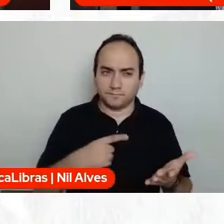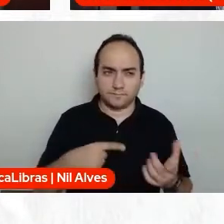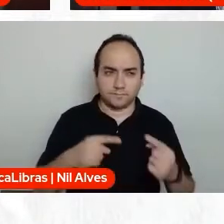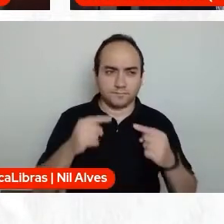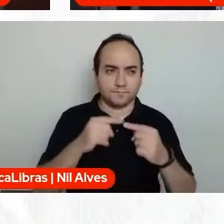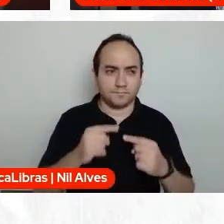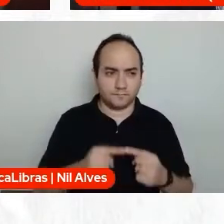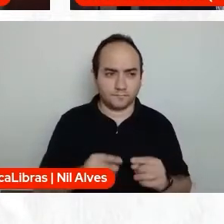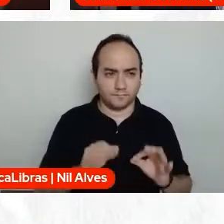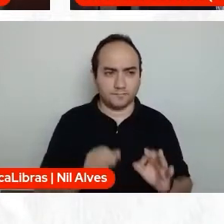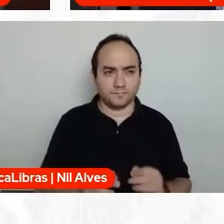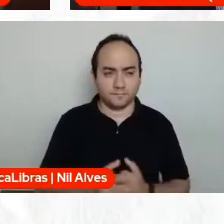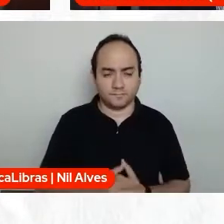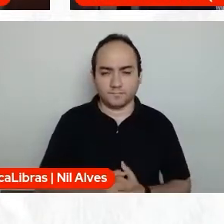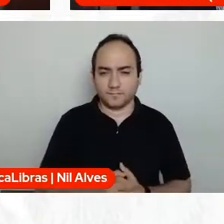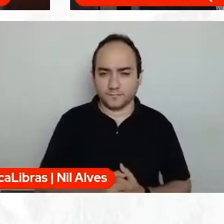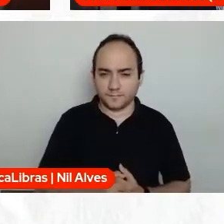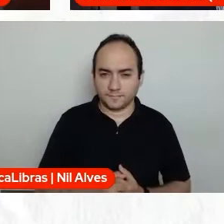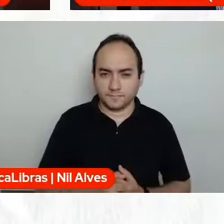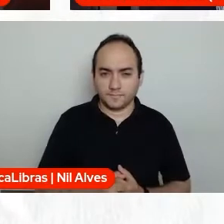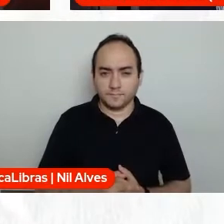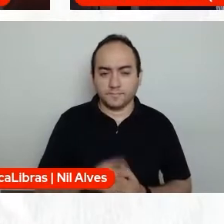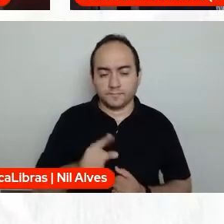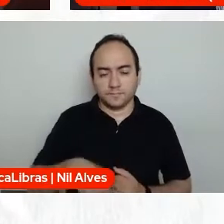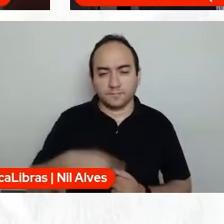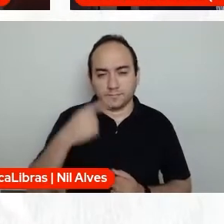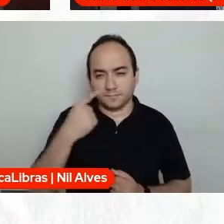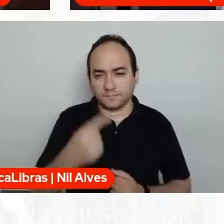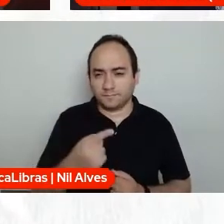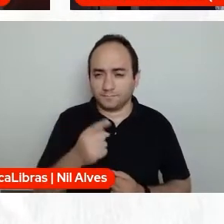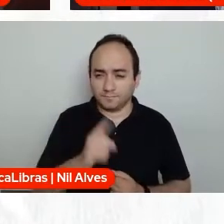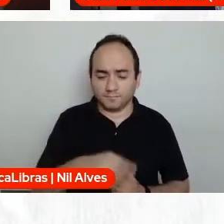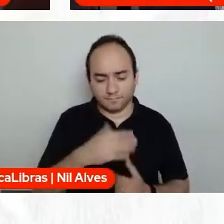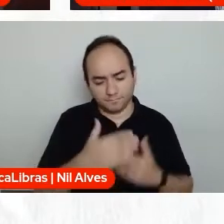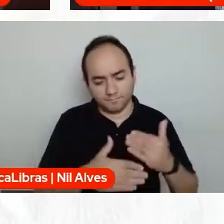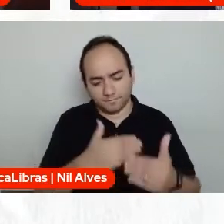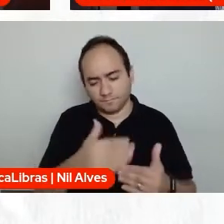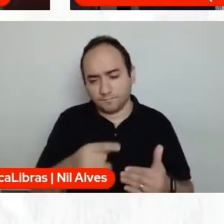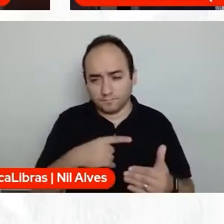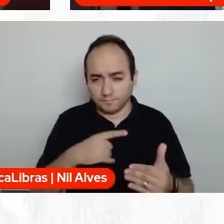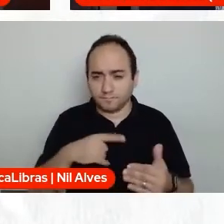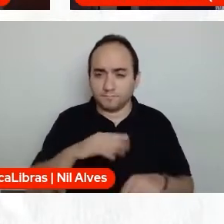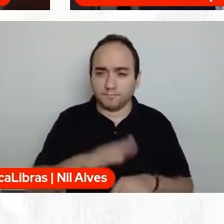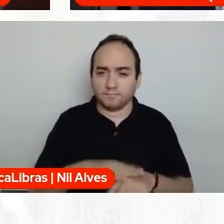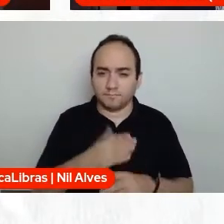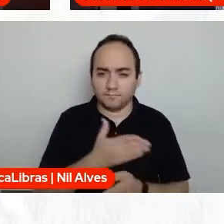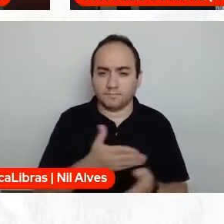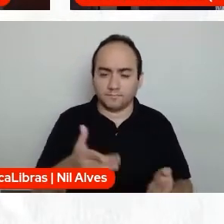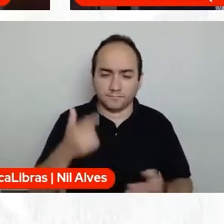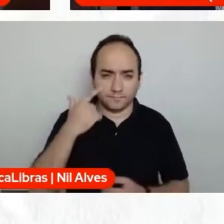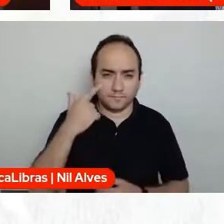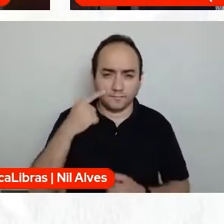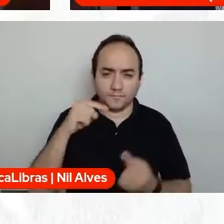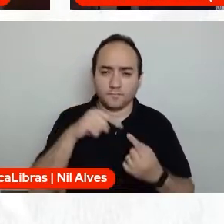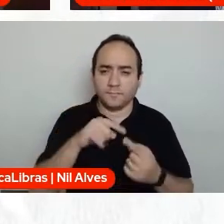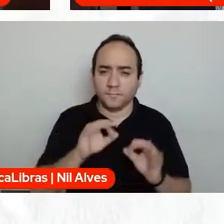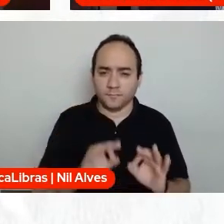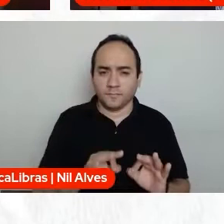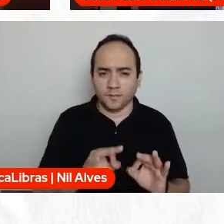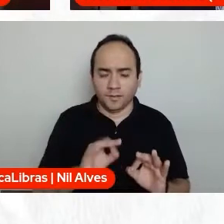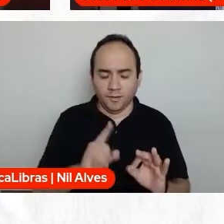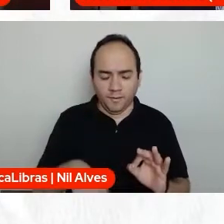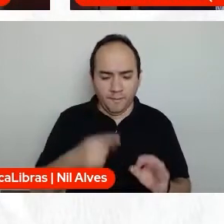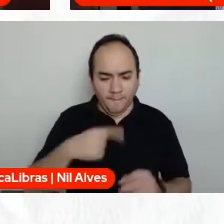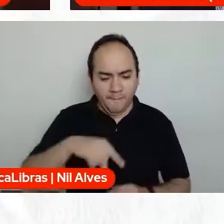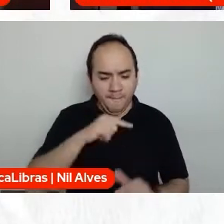isso é muito interessante para ver essa desconstrução de sensos comuns, né? Como a Disa falou, a gente está trabalhando com